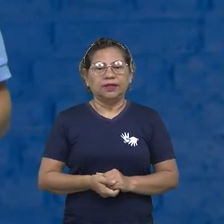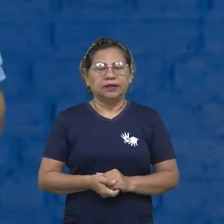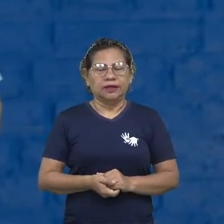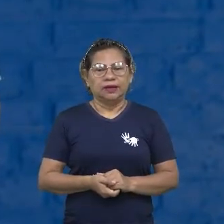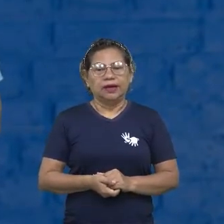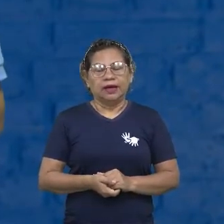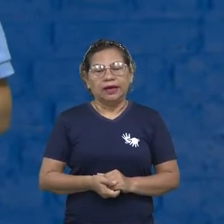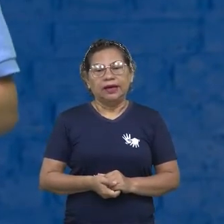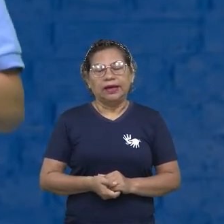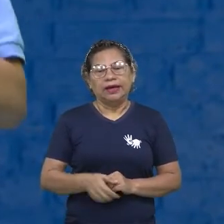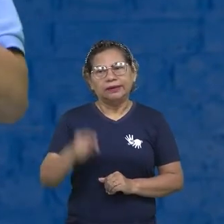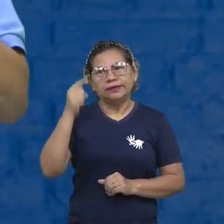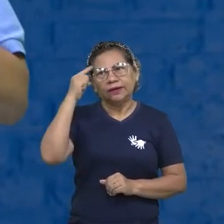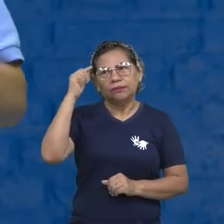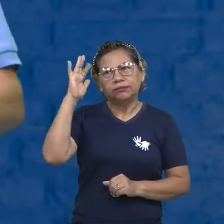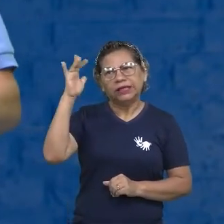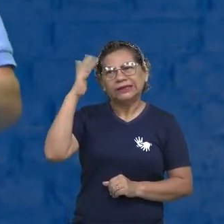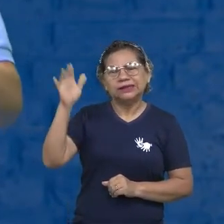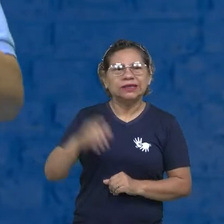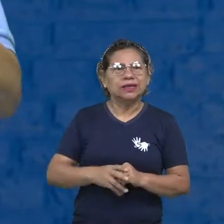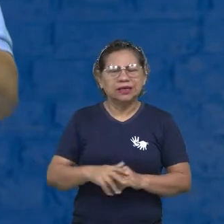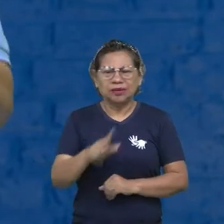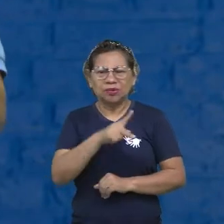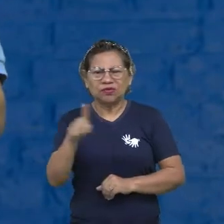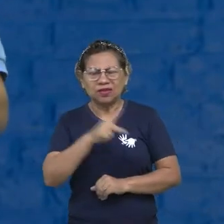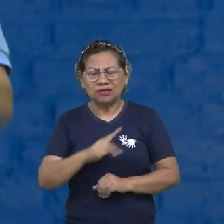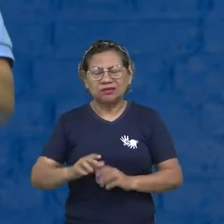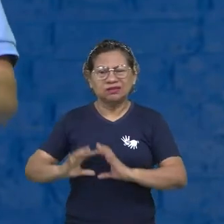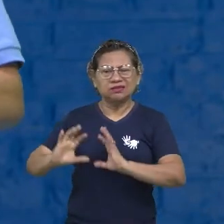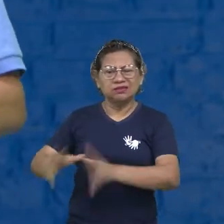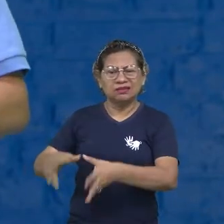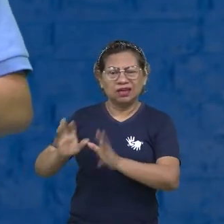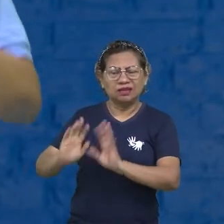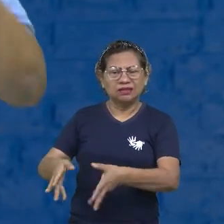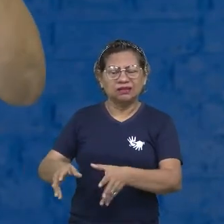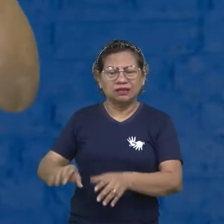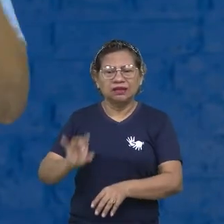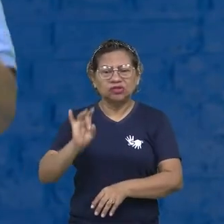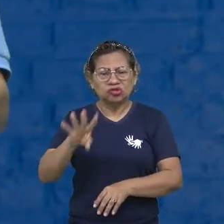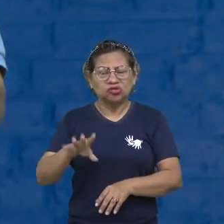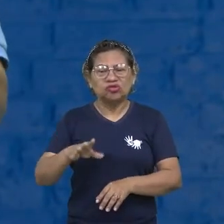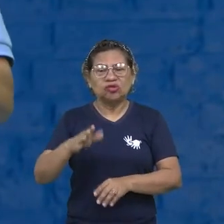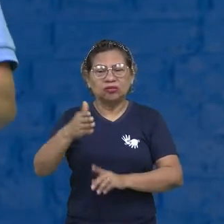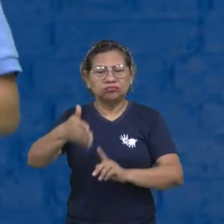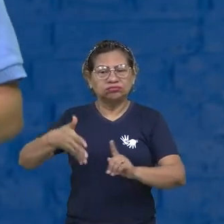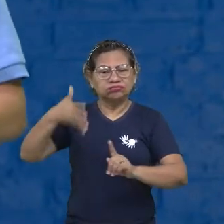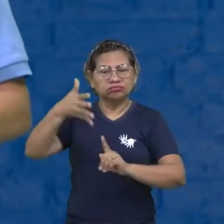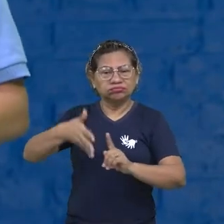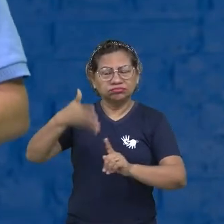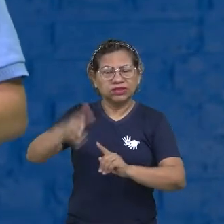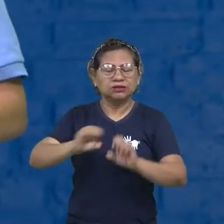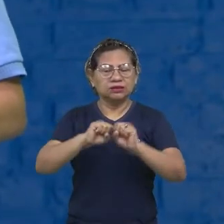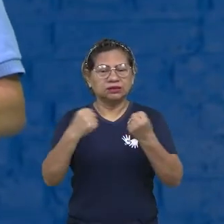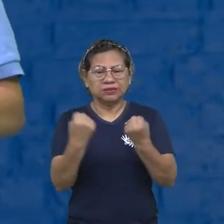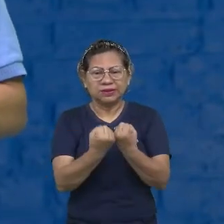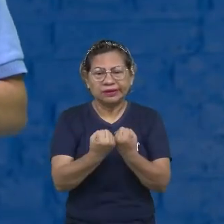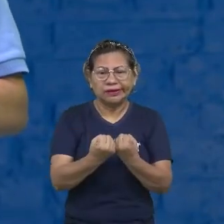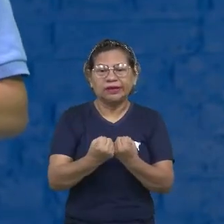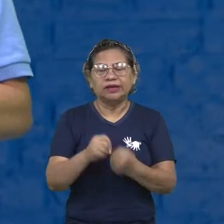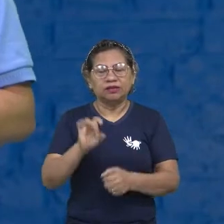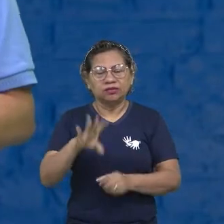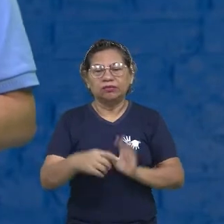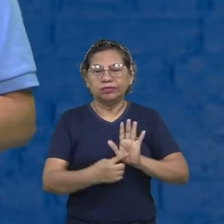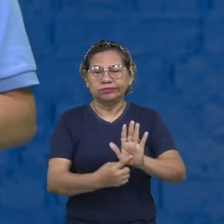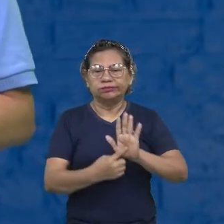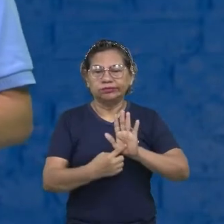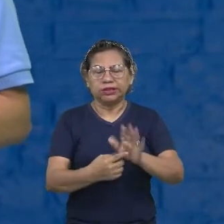atividades na escola, ah, essa professora é muito chata, ela só vive passando seminário. Ela quer que faça apresentação. Quando